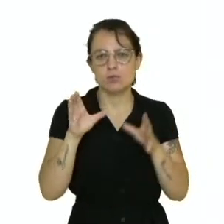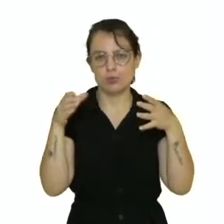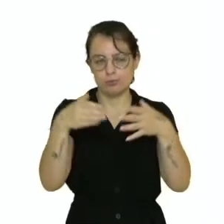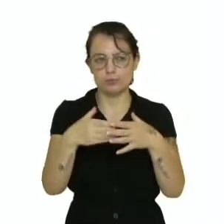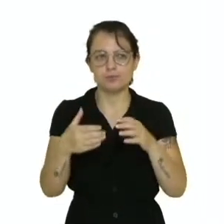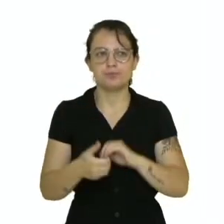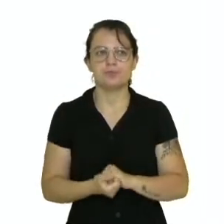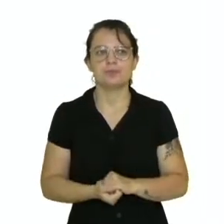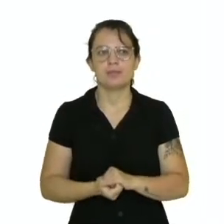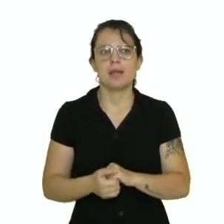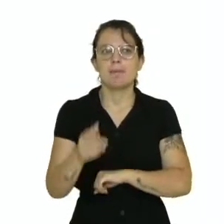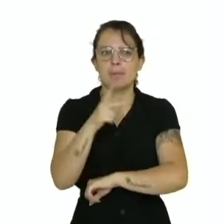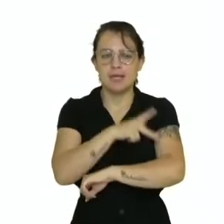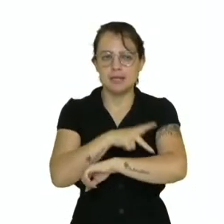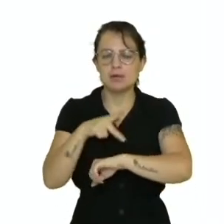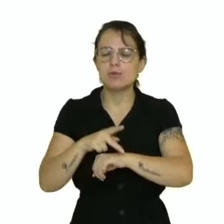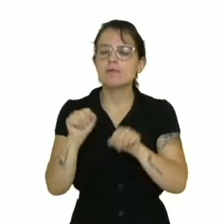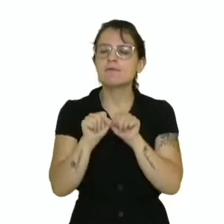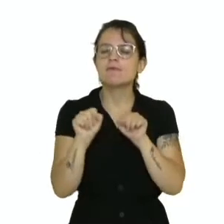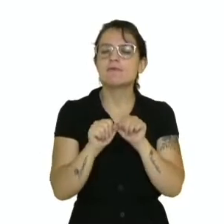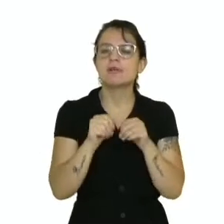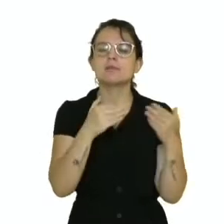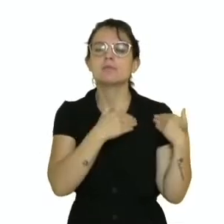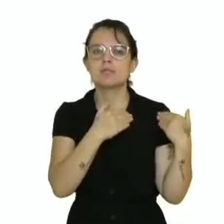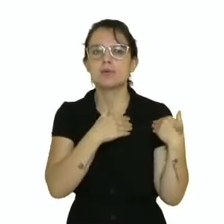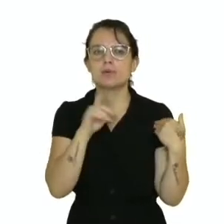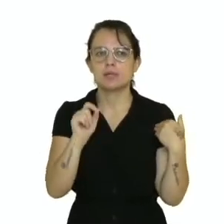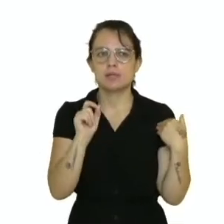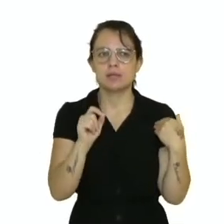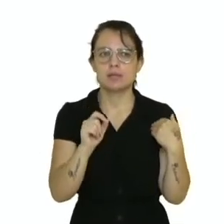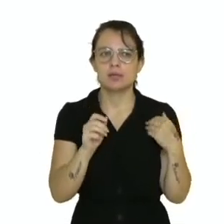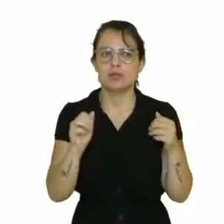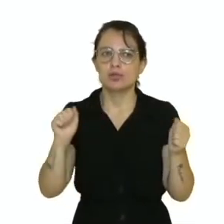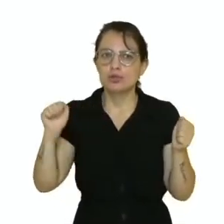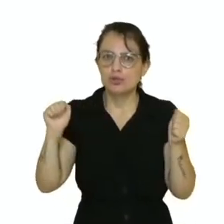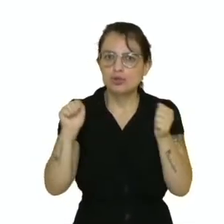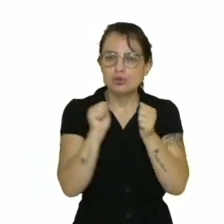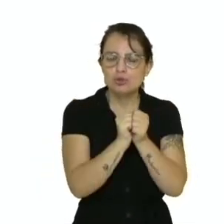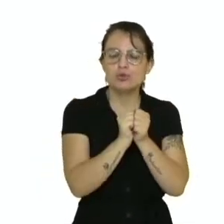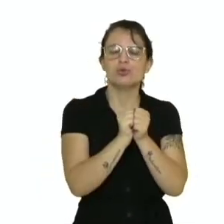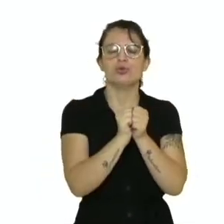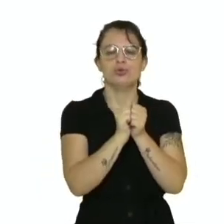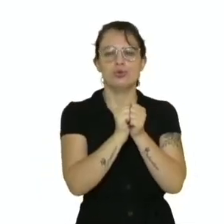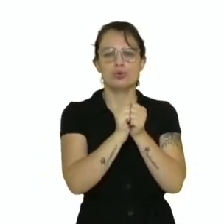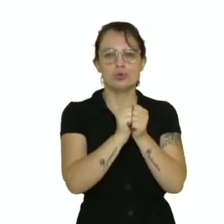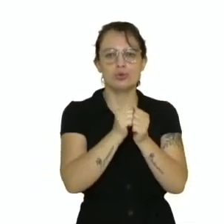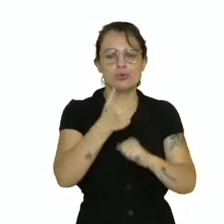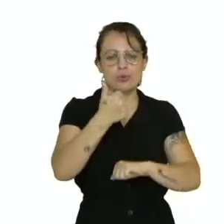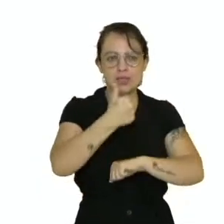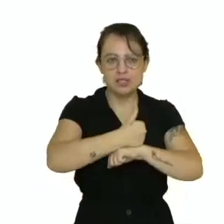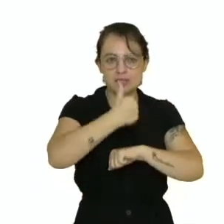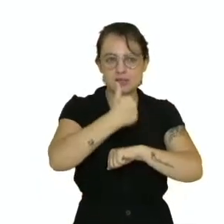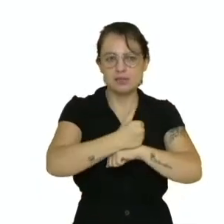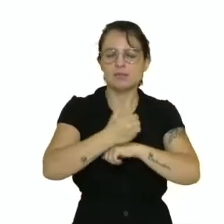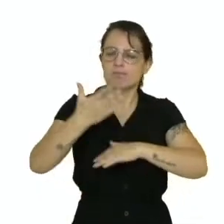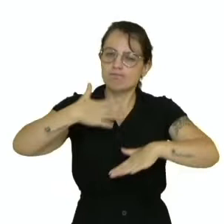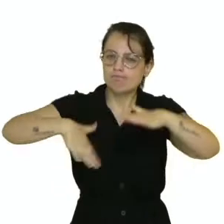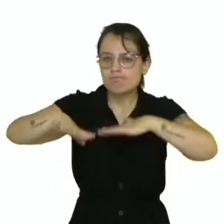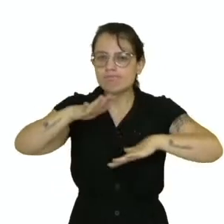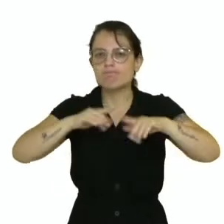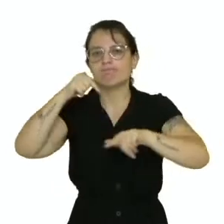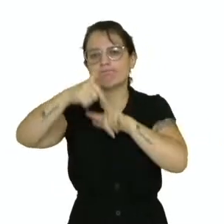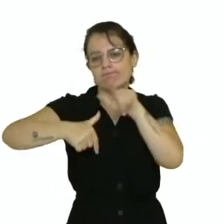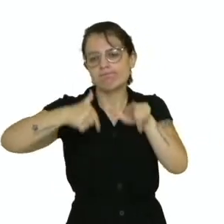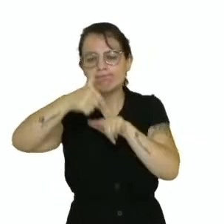pedagogas fazem a seguinte função, participar e intervir junto à direção na organização do trabalho pedagógico, no